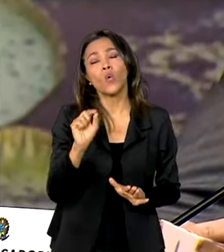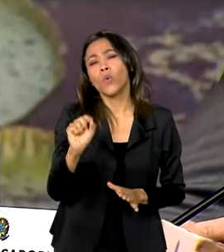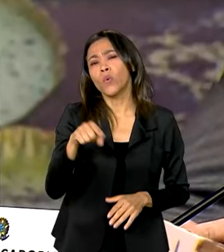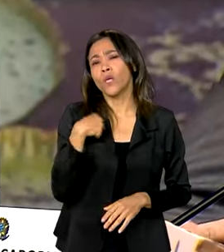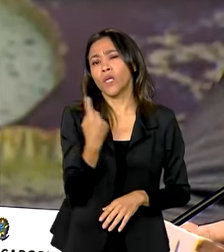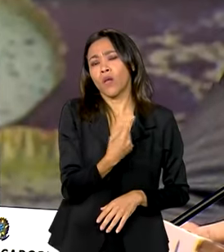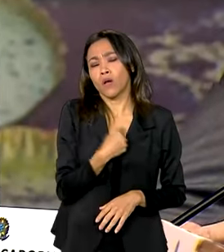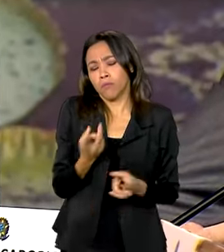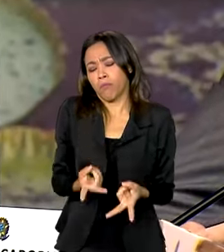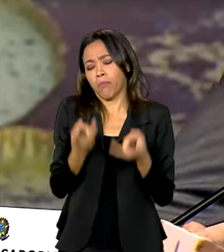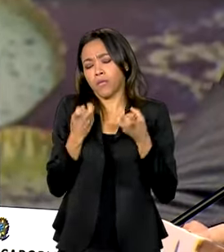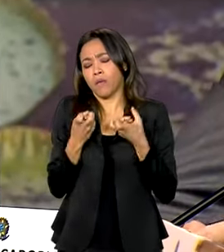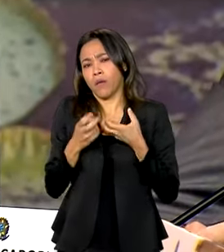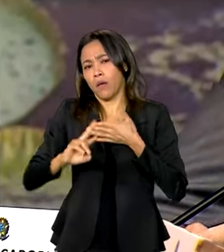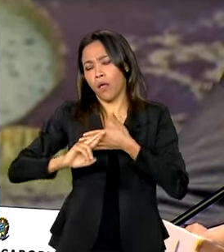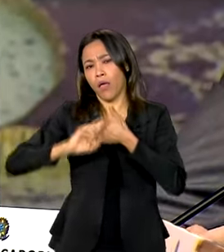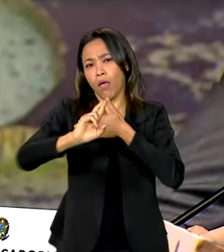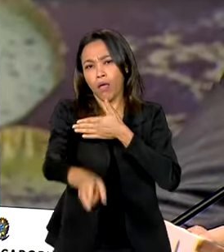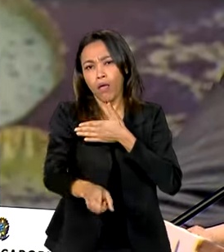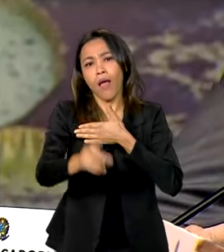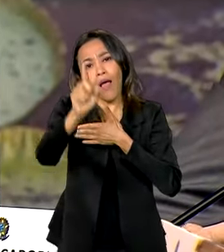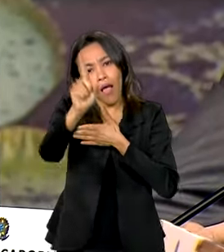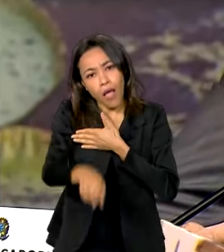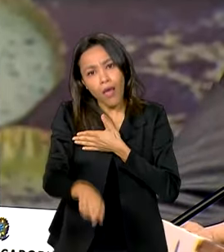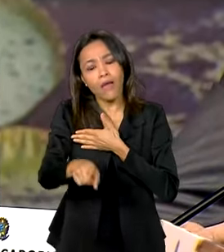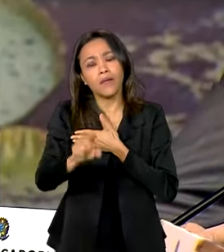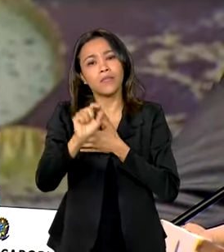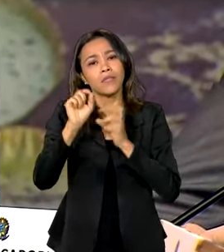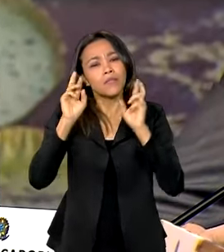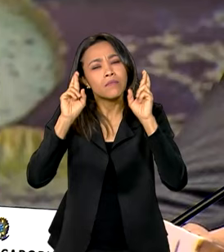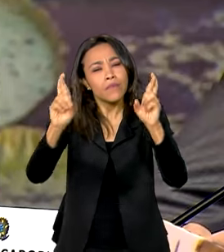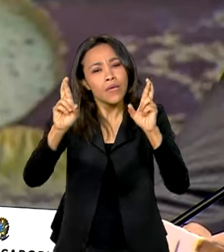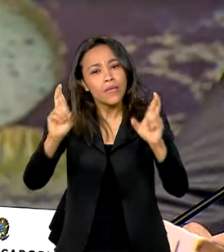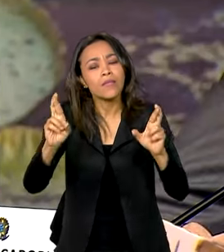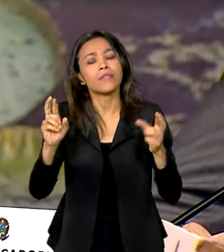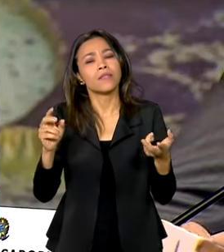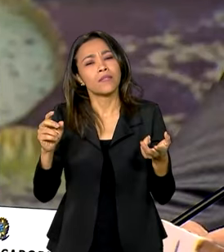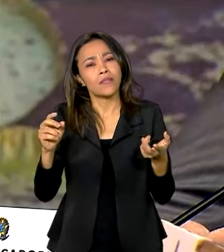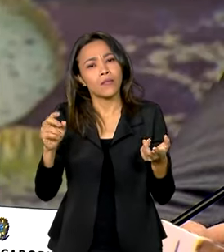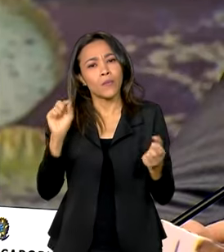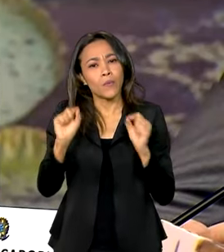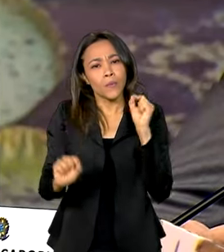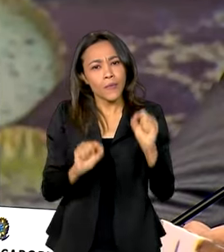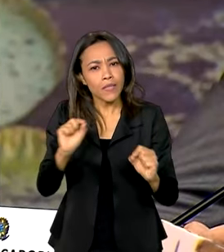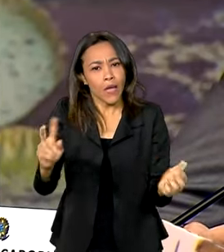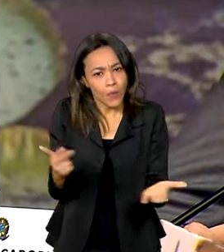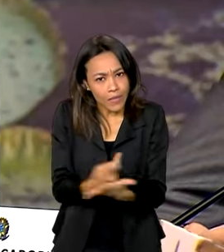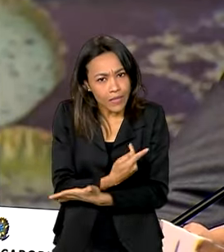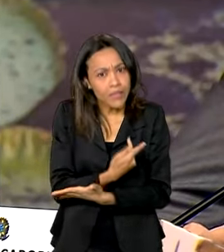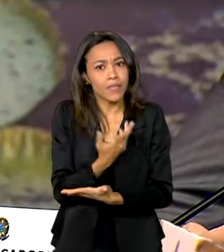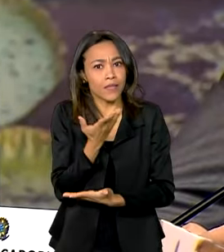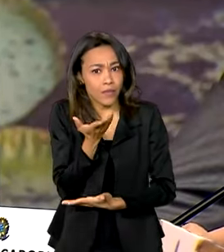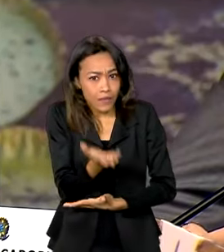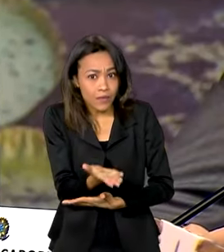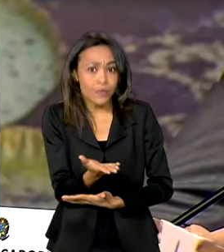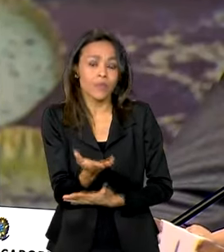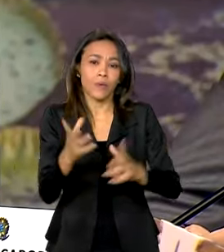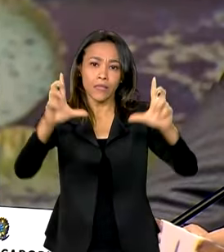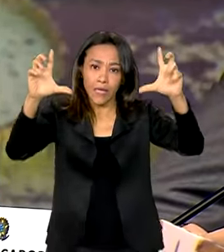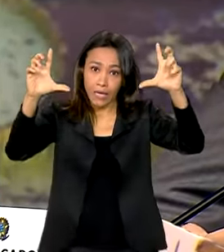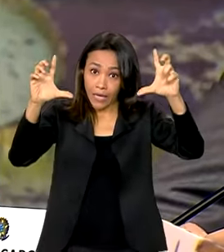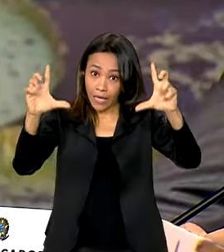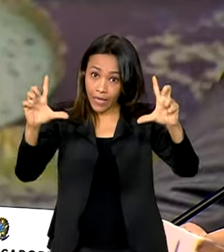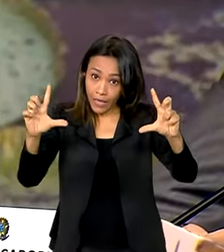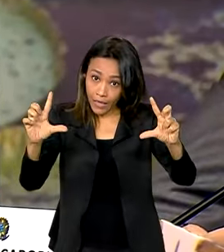como resultado nos dá conta e a esperança de que, vendo o que ocorre na Mata Atlântica, com essa queda